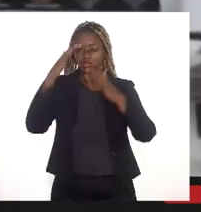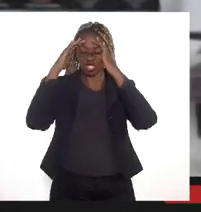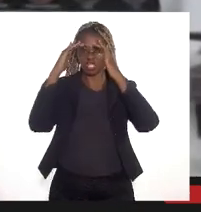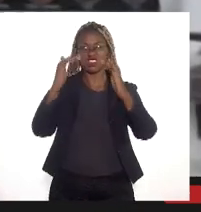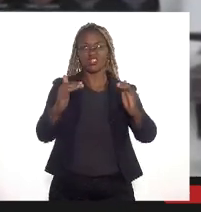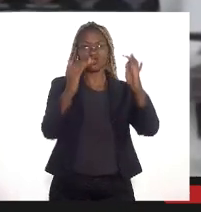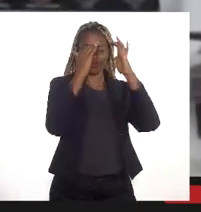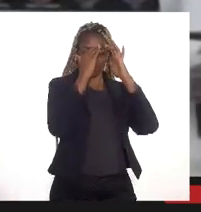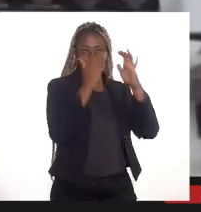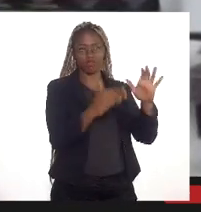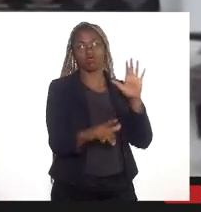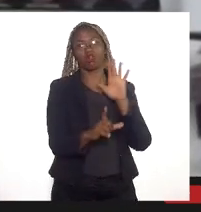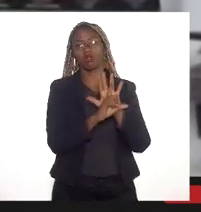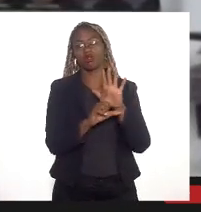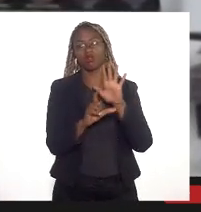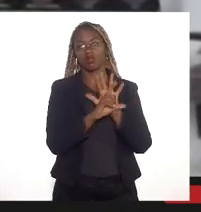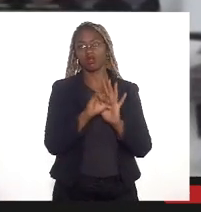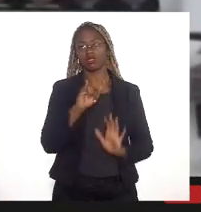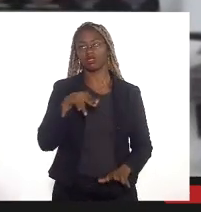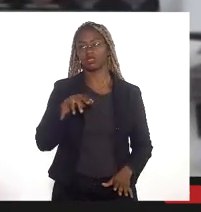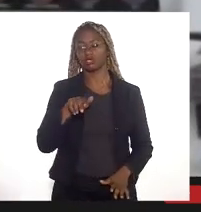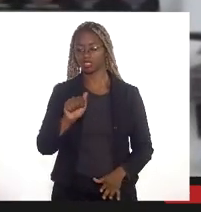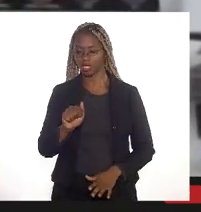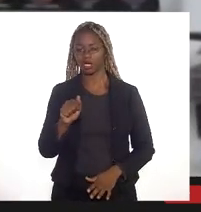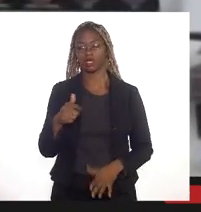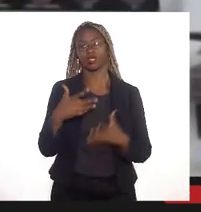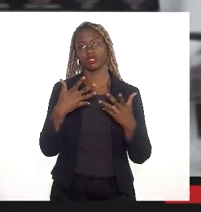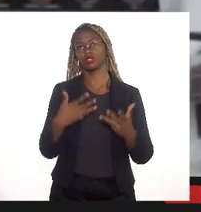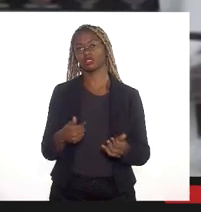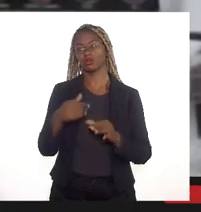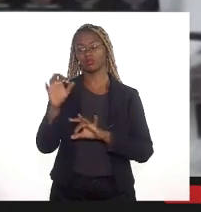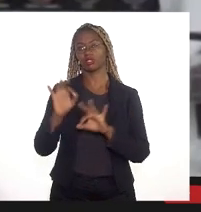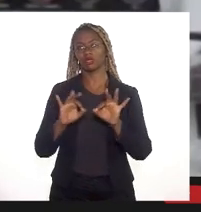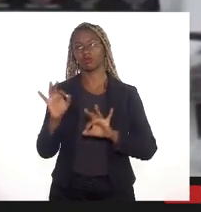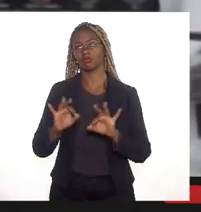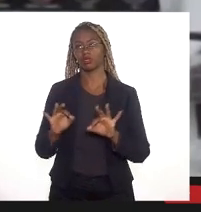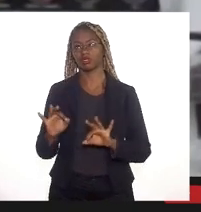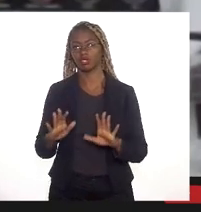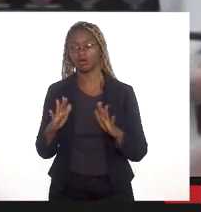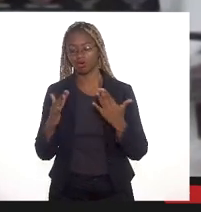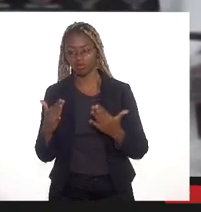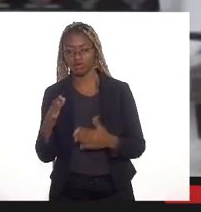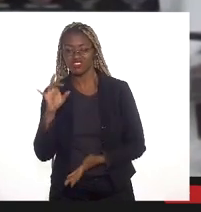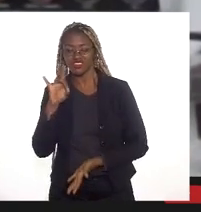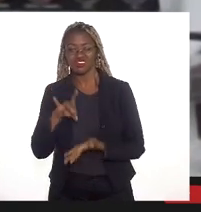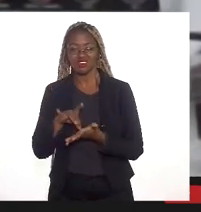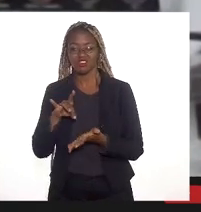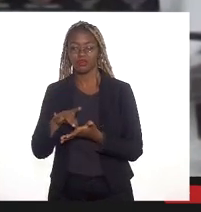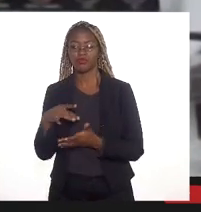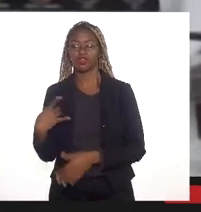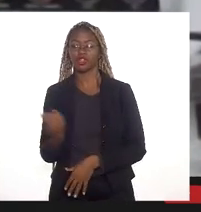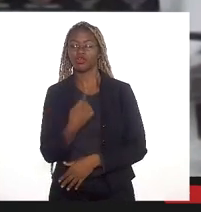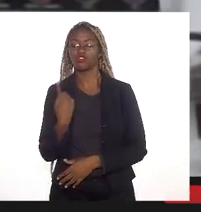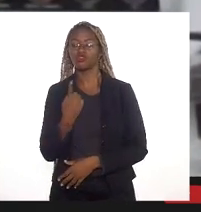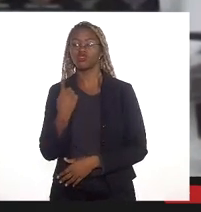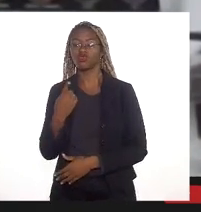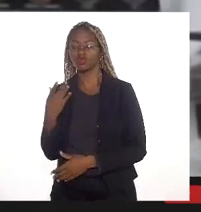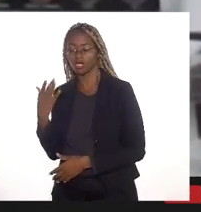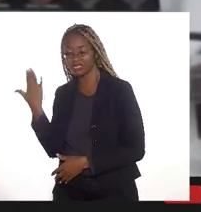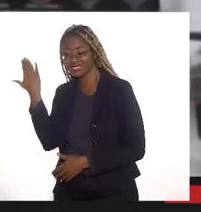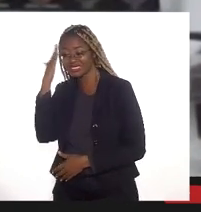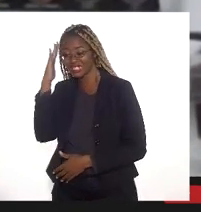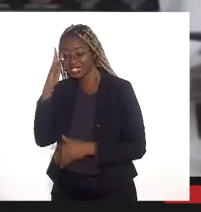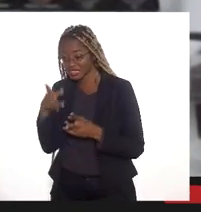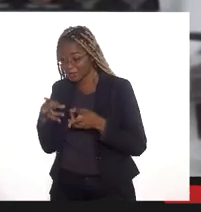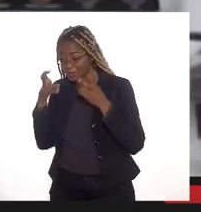leis e o INEA receberá o projeto logo quando a gente realmente chegar ao entendimento da melhor